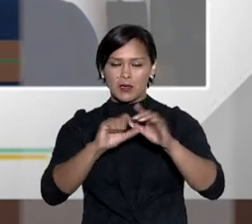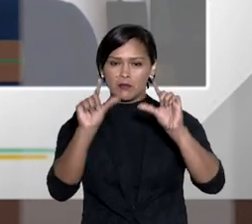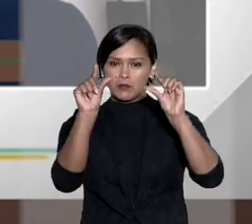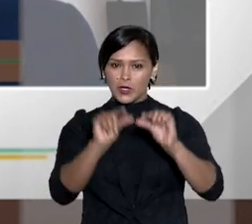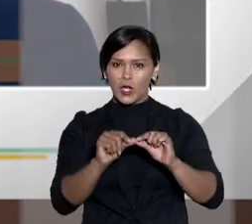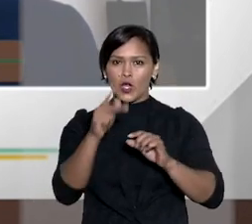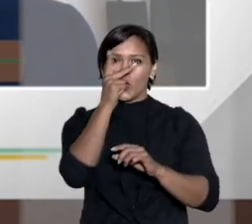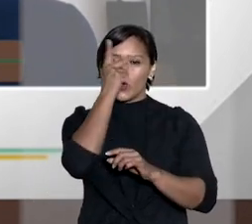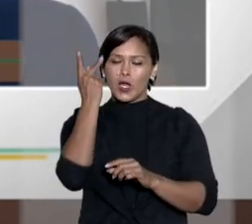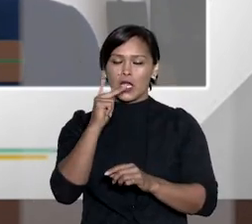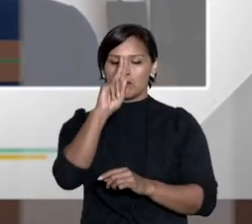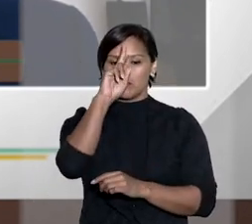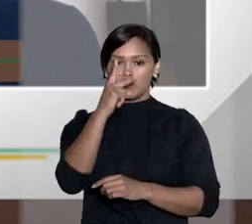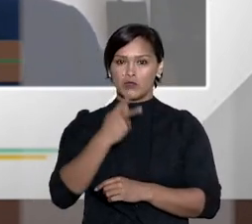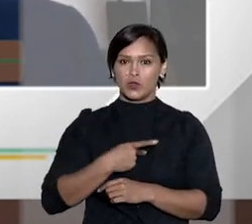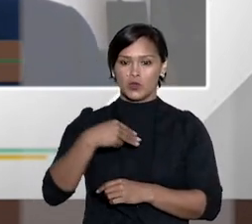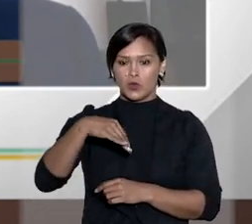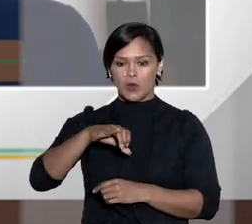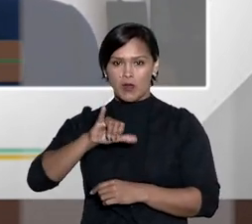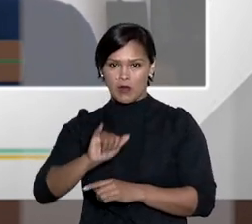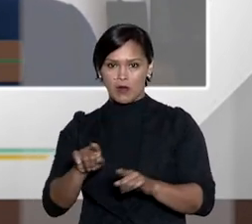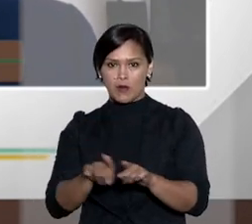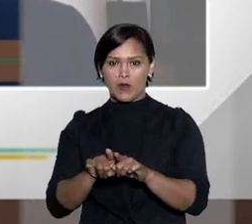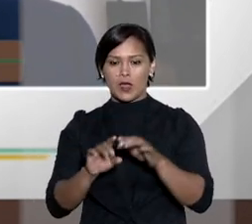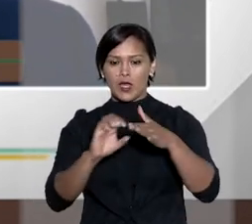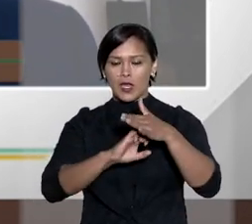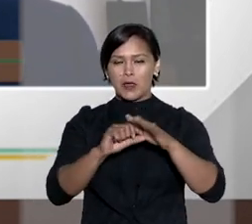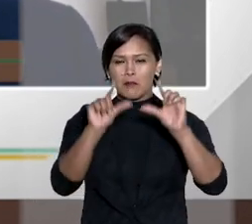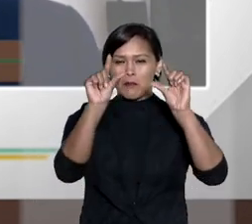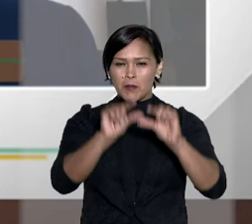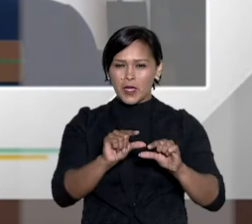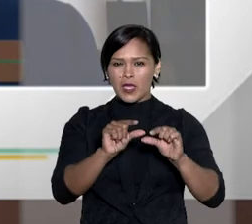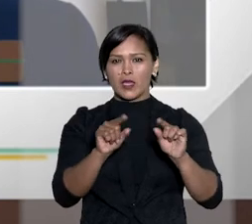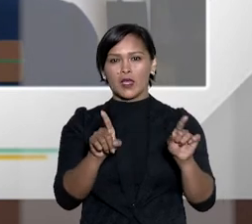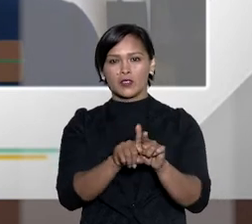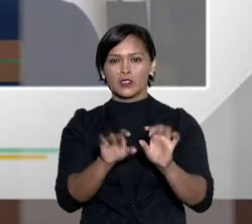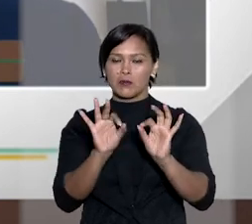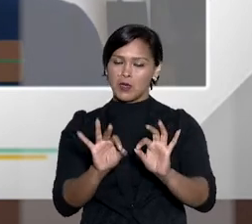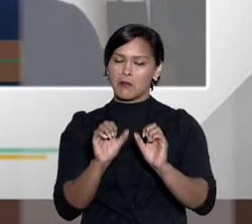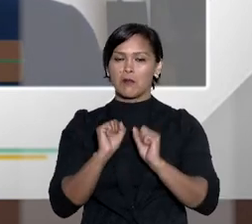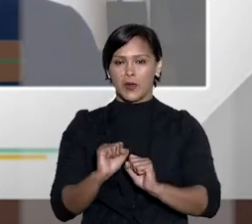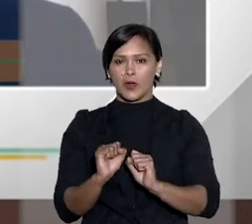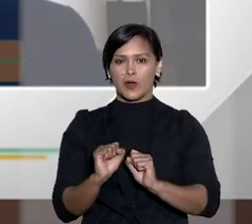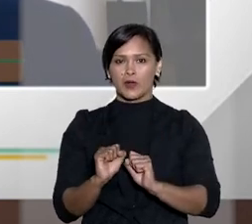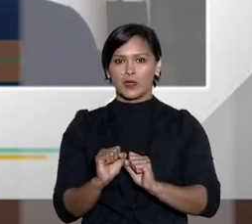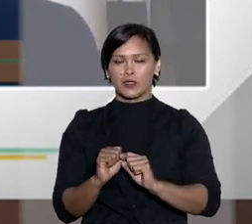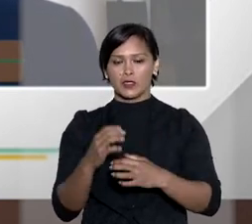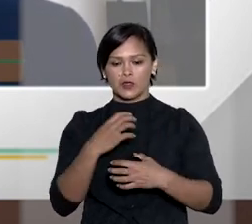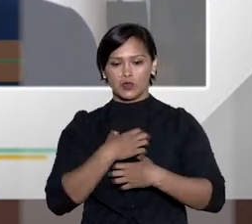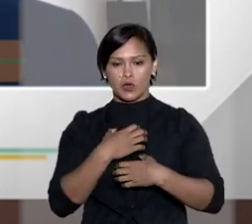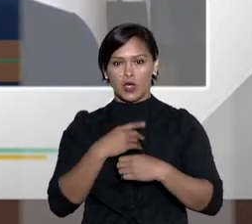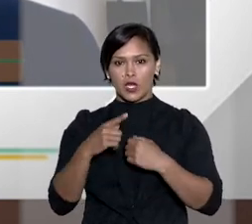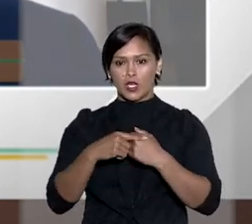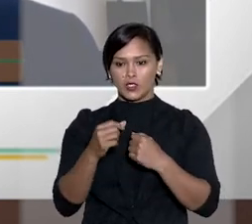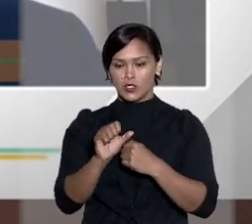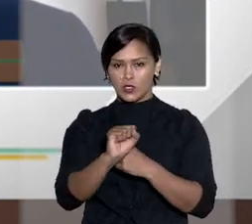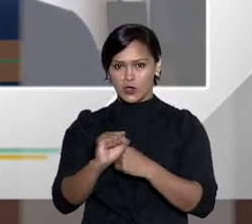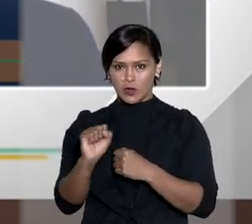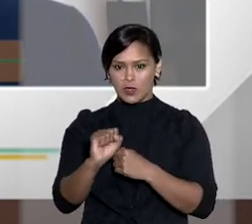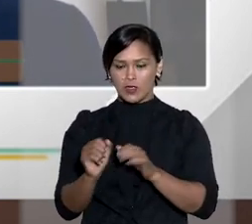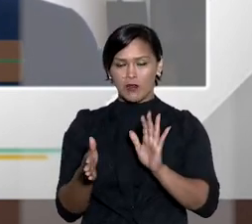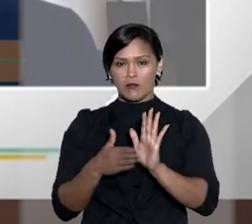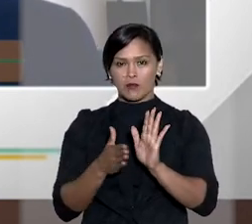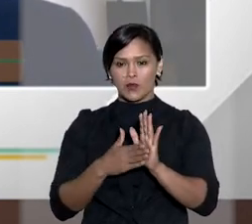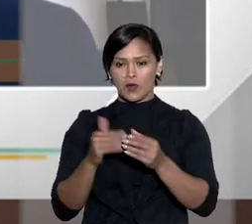a pessoa capaz mas a microempresa o microempreendedor individual a empresa de pequeno porte que também